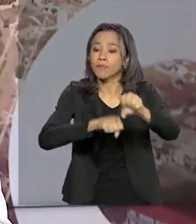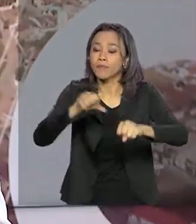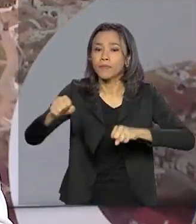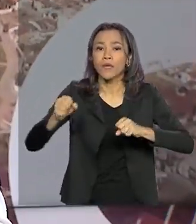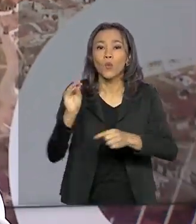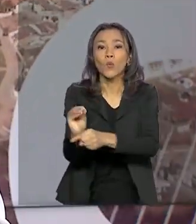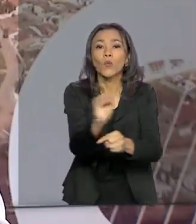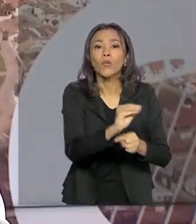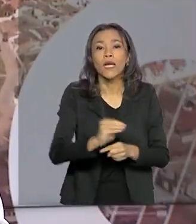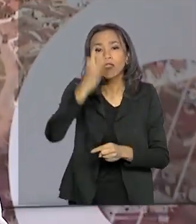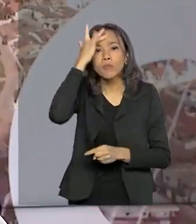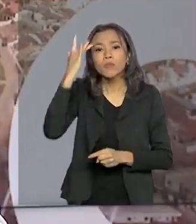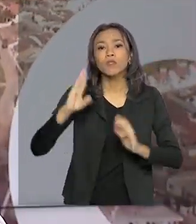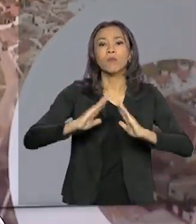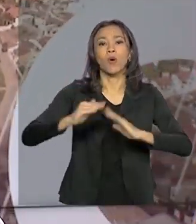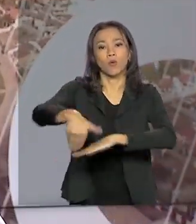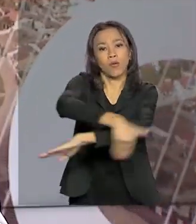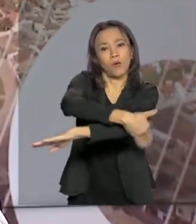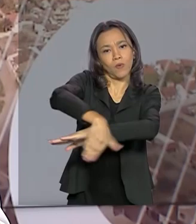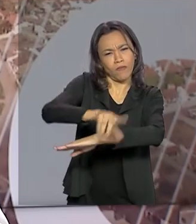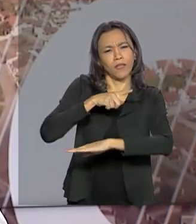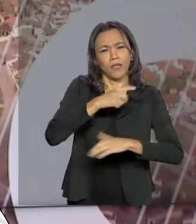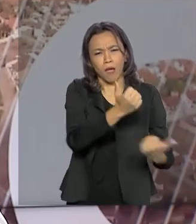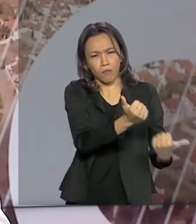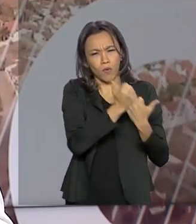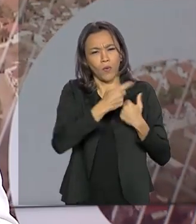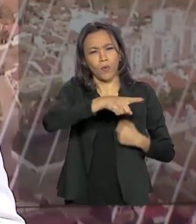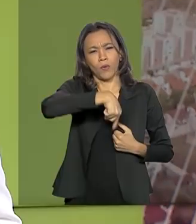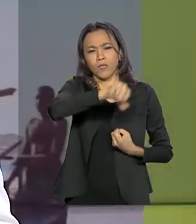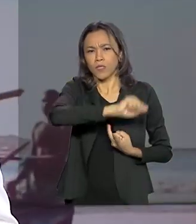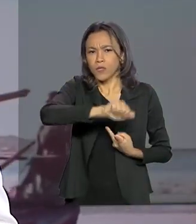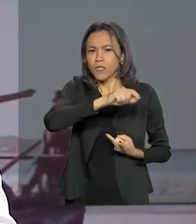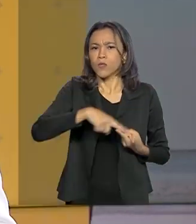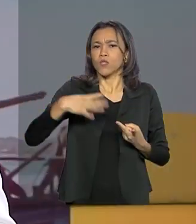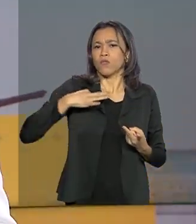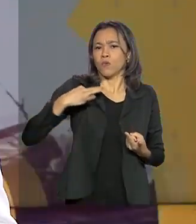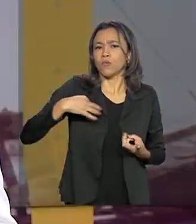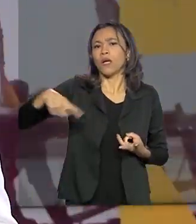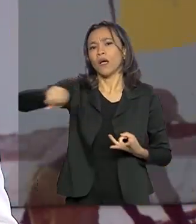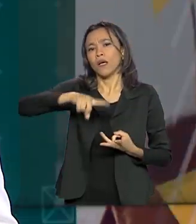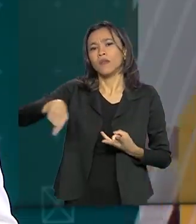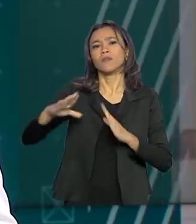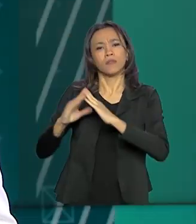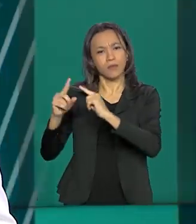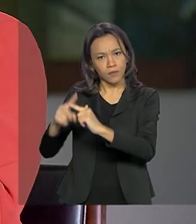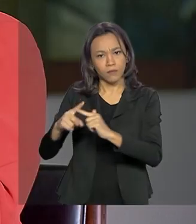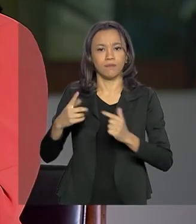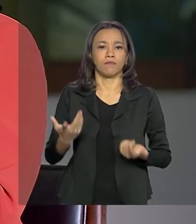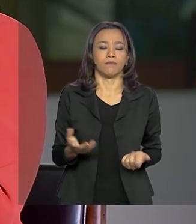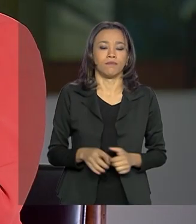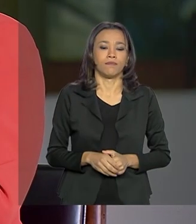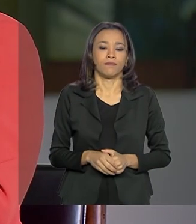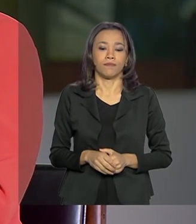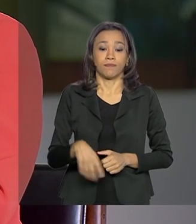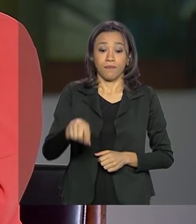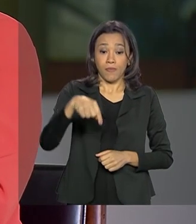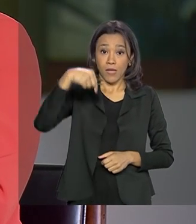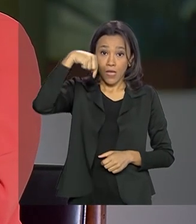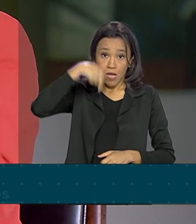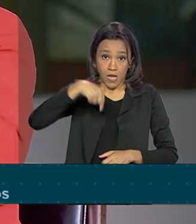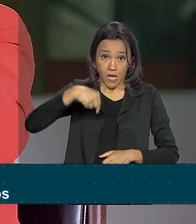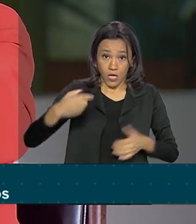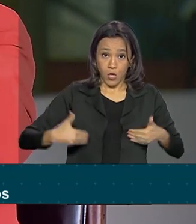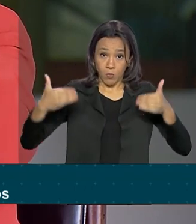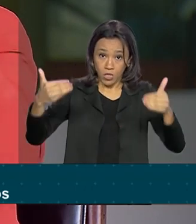A ação vai contar com a parceria de voluntários, associações e entidades religiosas. O nosso ministério,